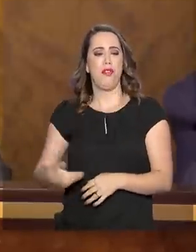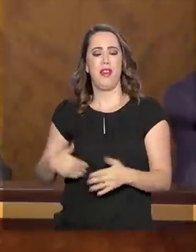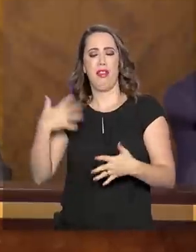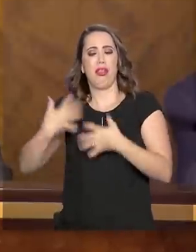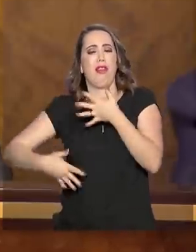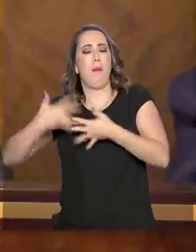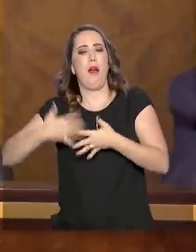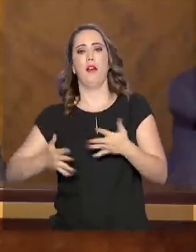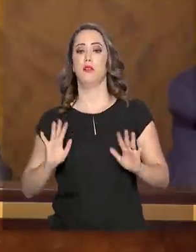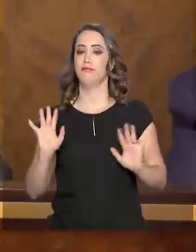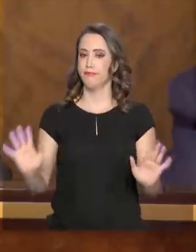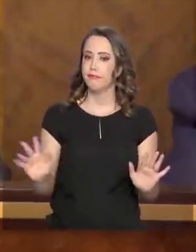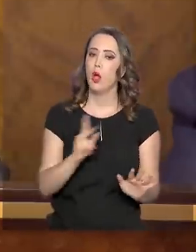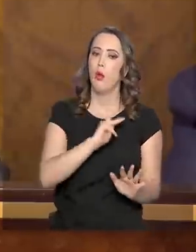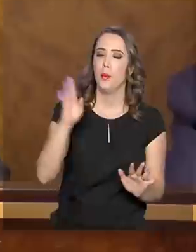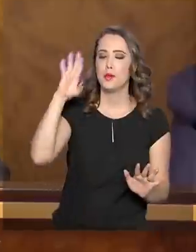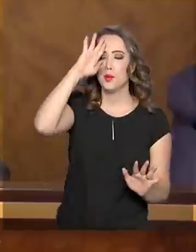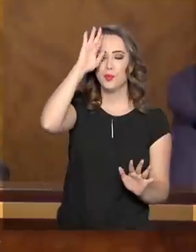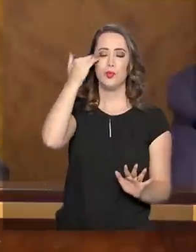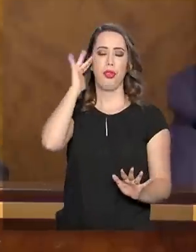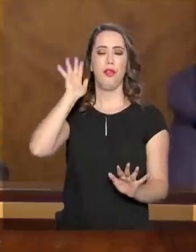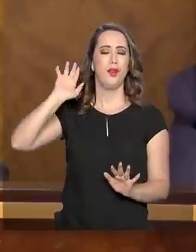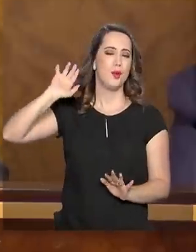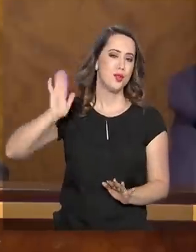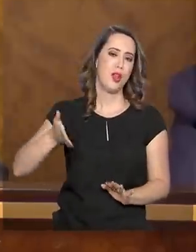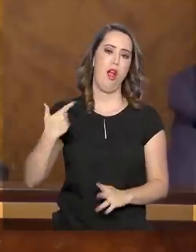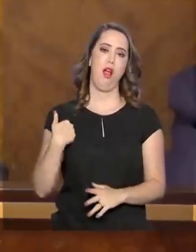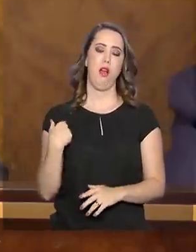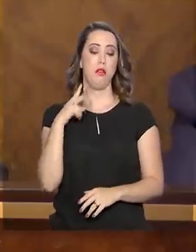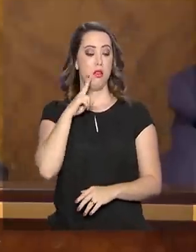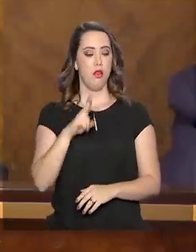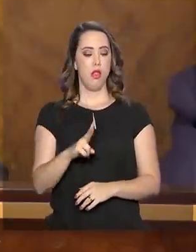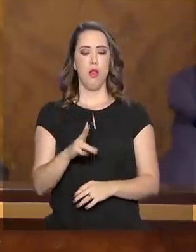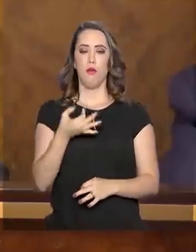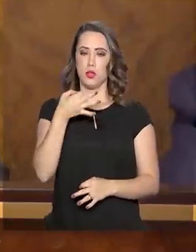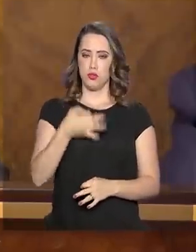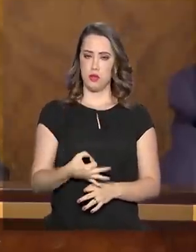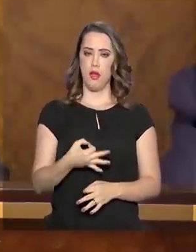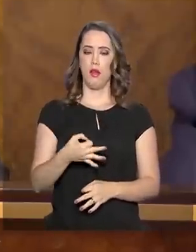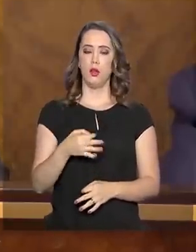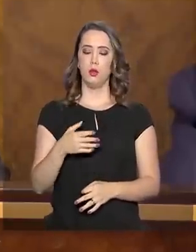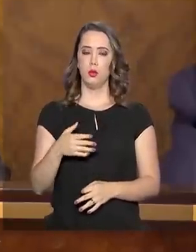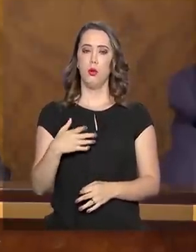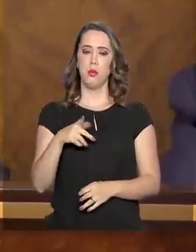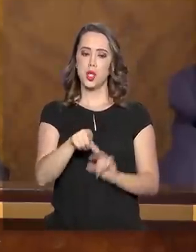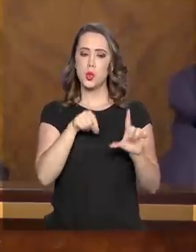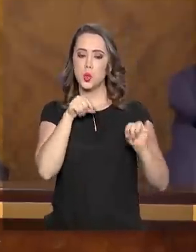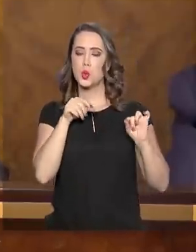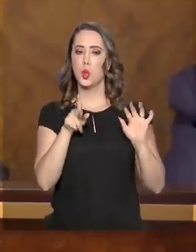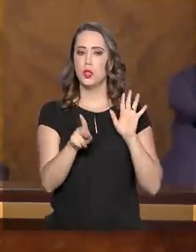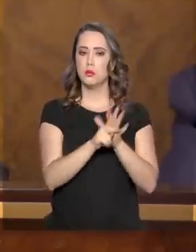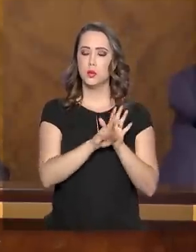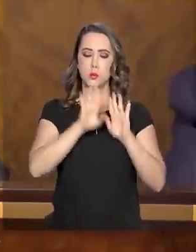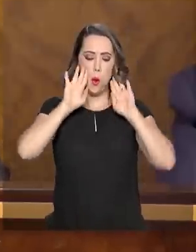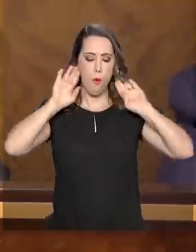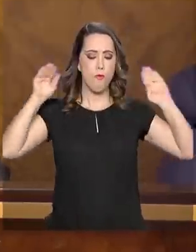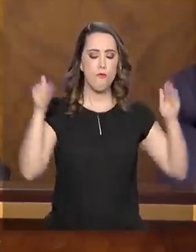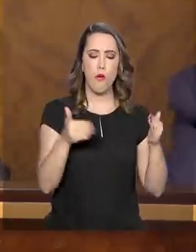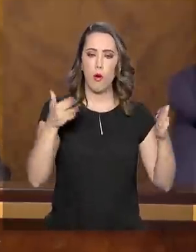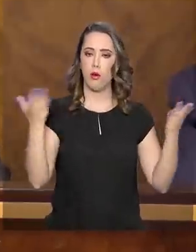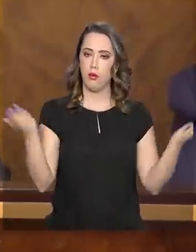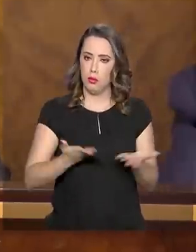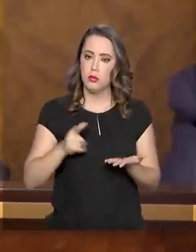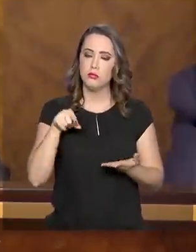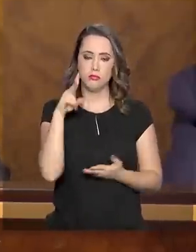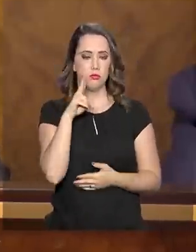Então, o presidente já se deu conta disso. Então, eu vejo, pelas decisões que ele tem tomado, que ele colocou foco na coisa. Eu estou